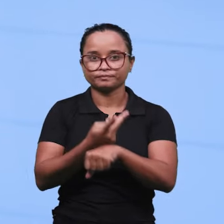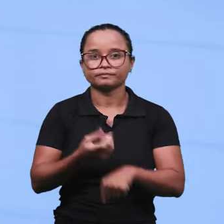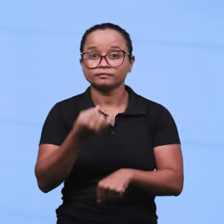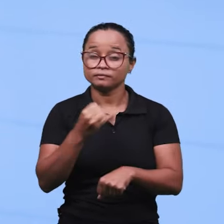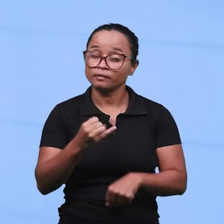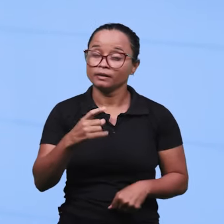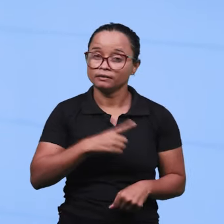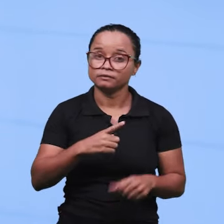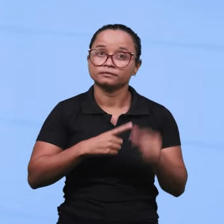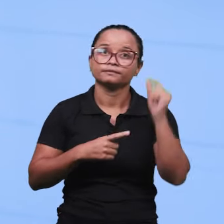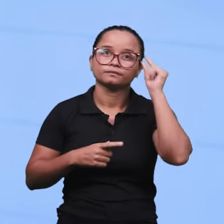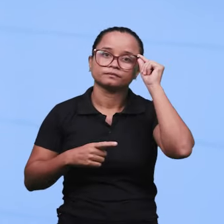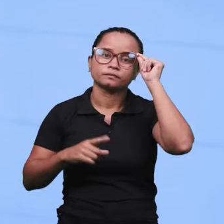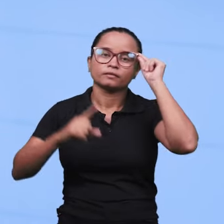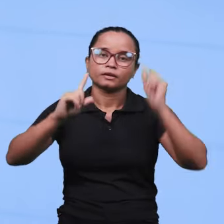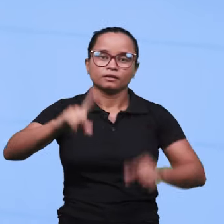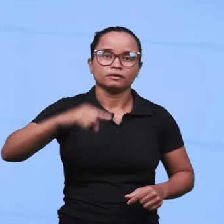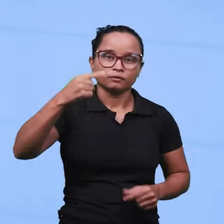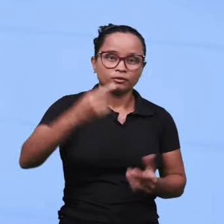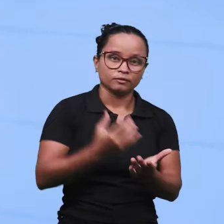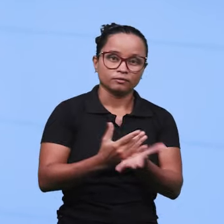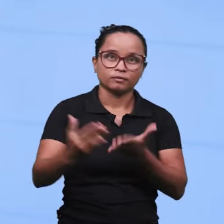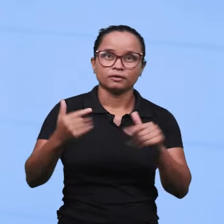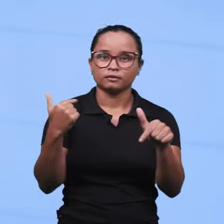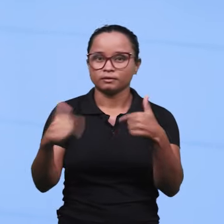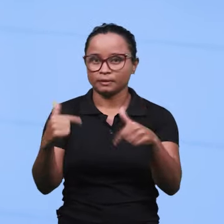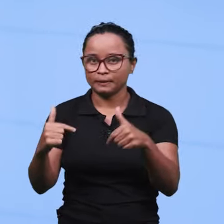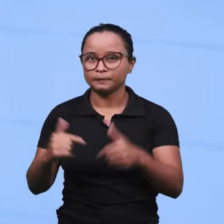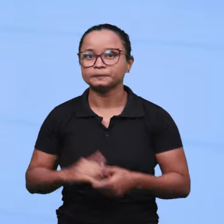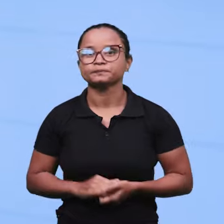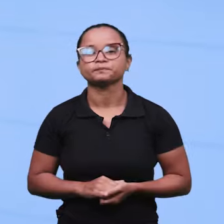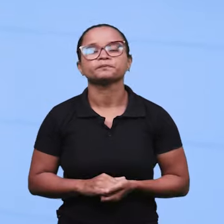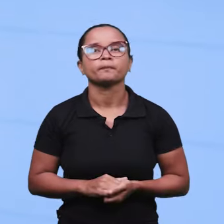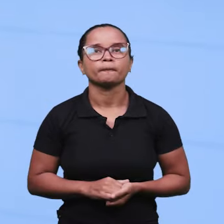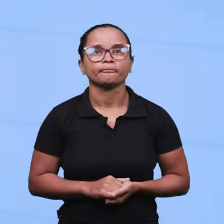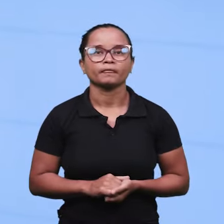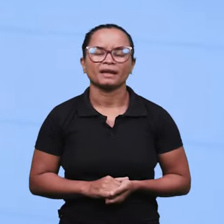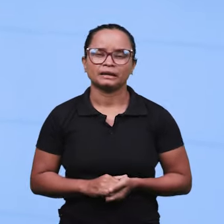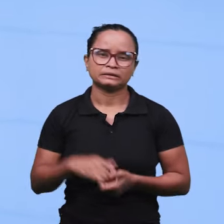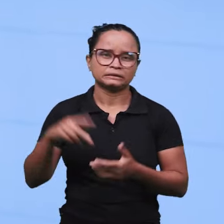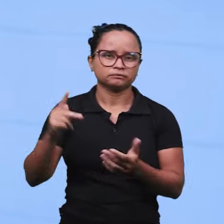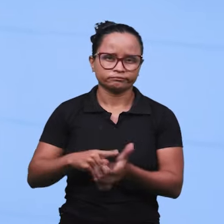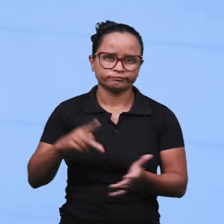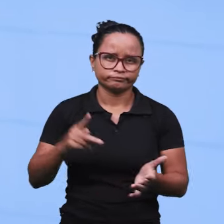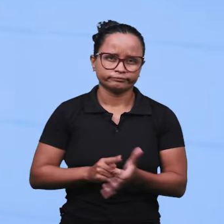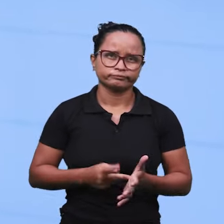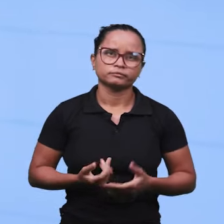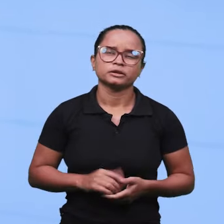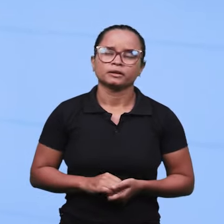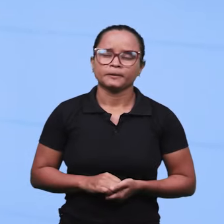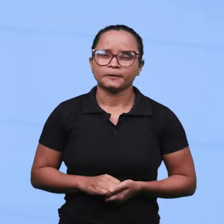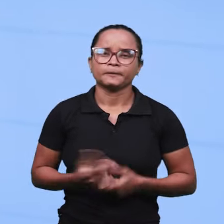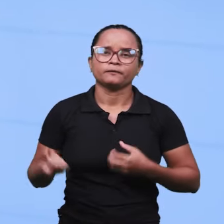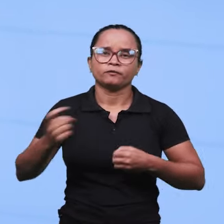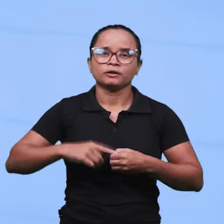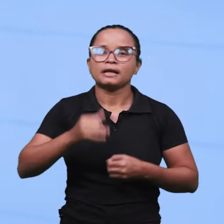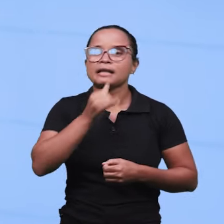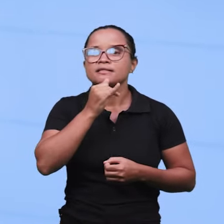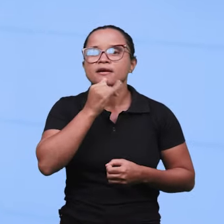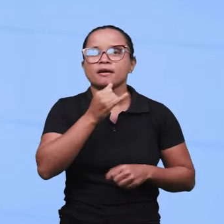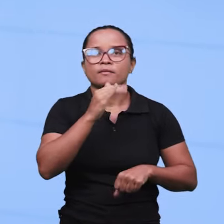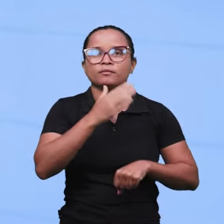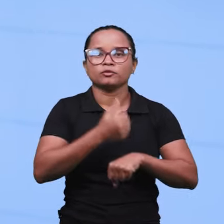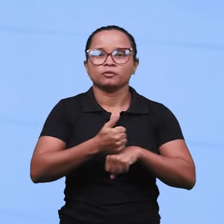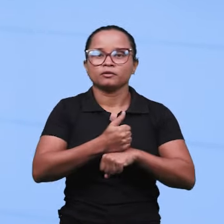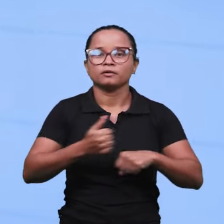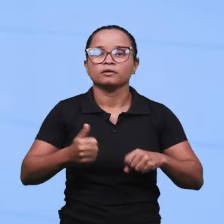e obviamente, depois que você inicia o trabalho, né, de fato, talvez, voltando ao exemplo do mecânico,